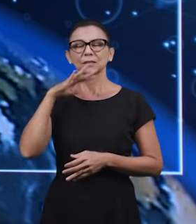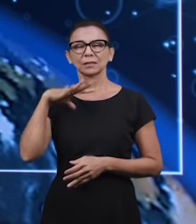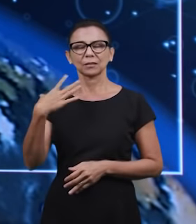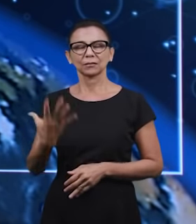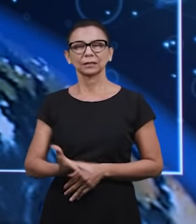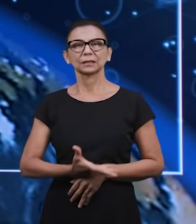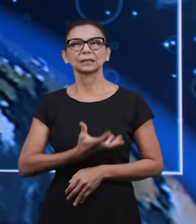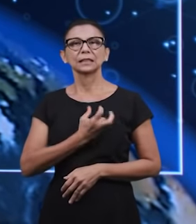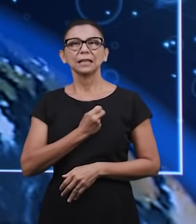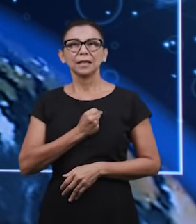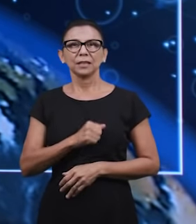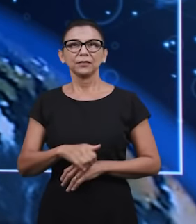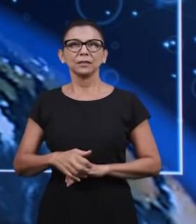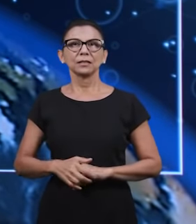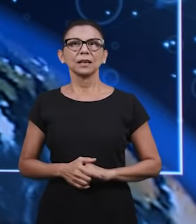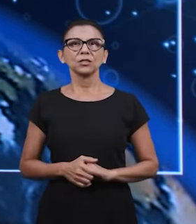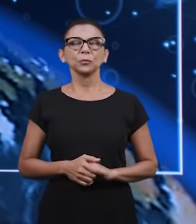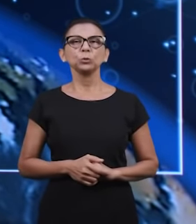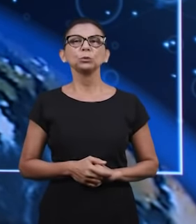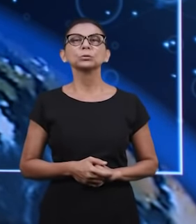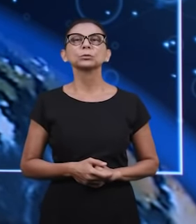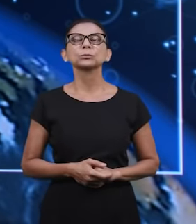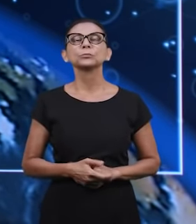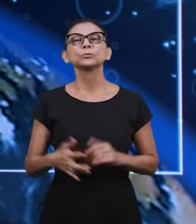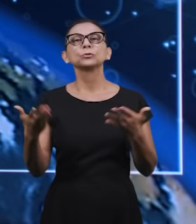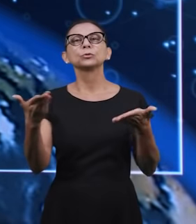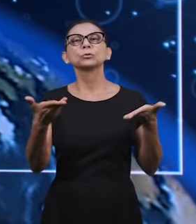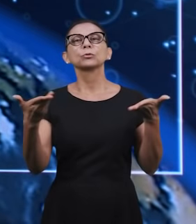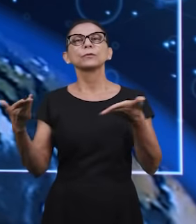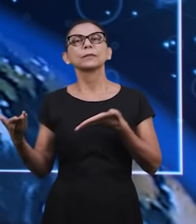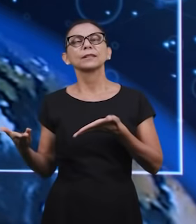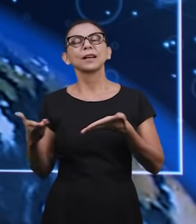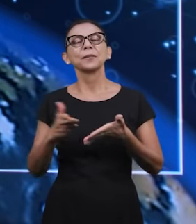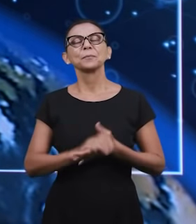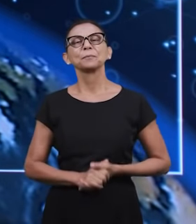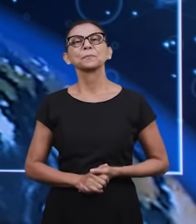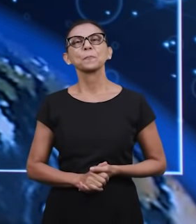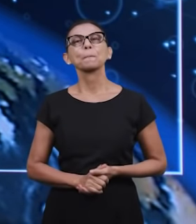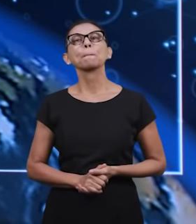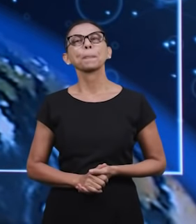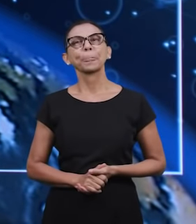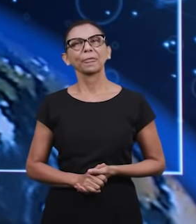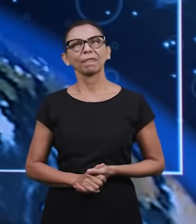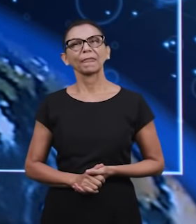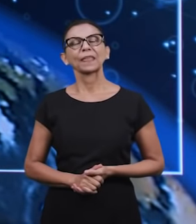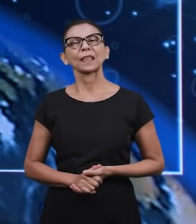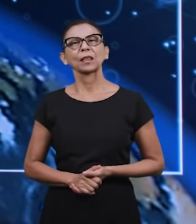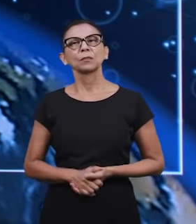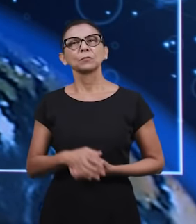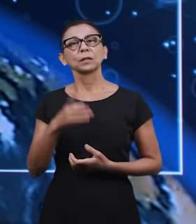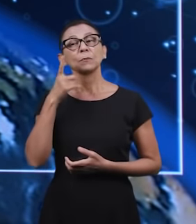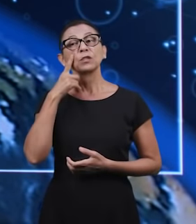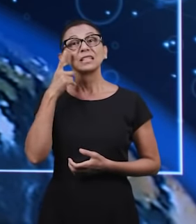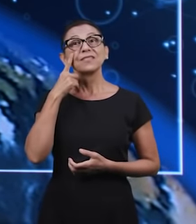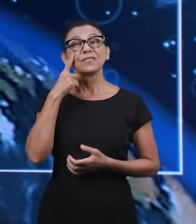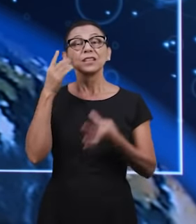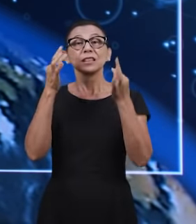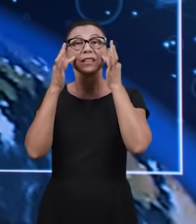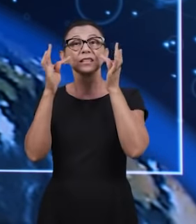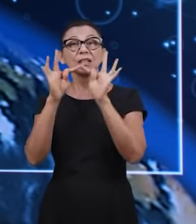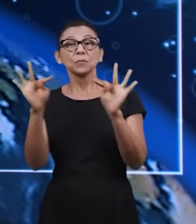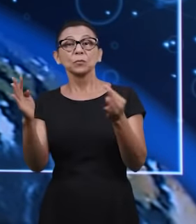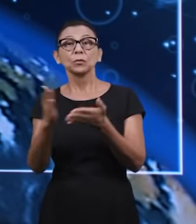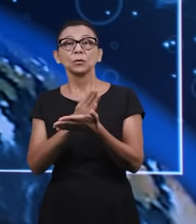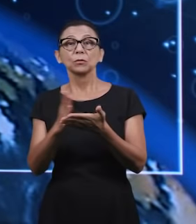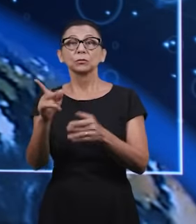Clamarei, clamarei quero agora te convidar para acompanhar conosco hoje aqui a nossa programação de transmissão dos